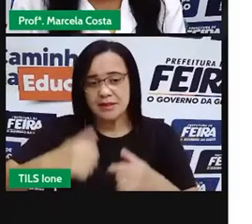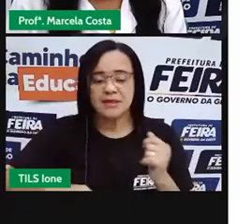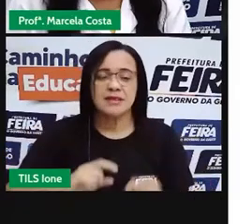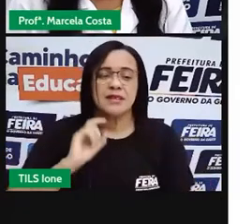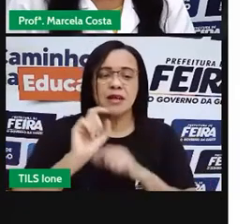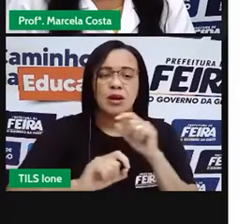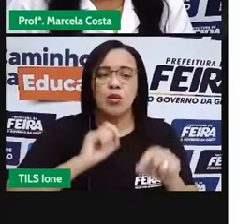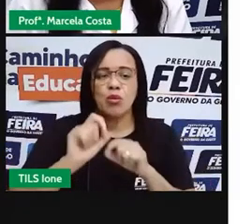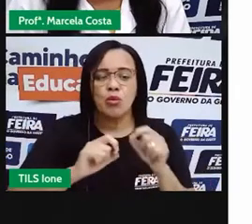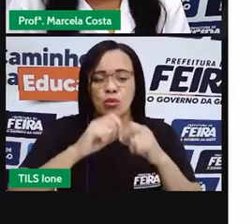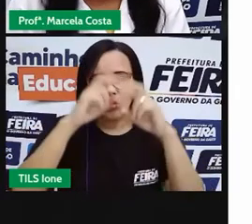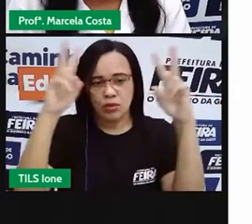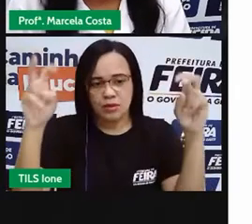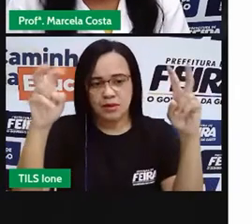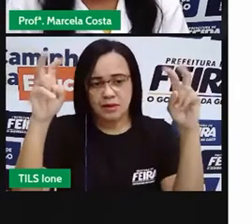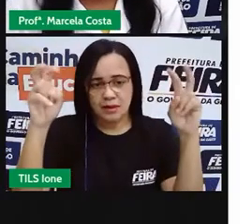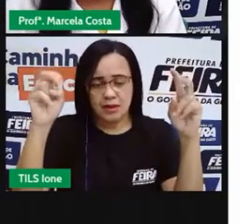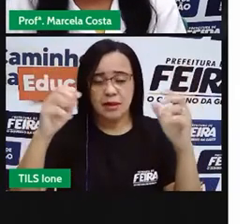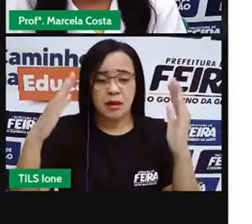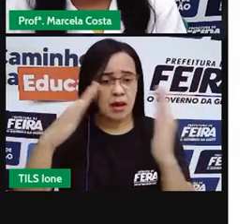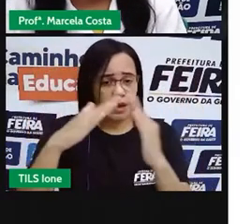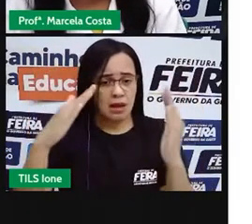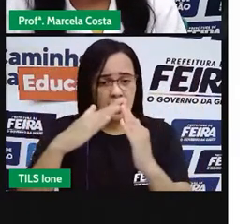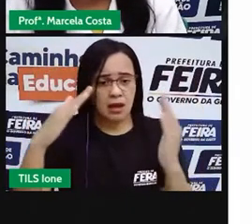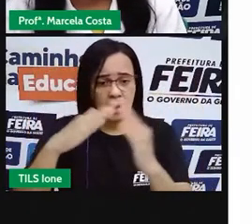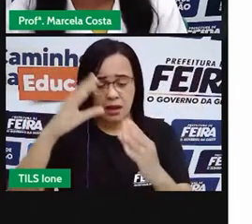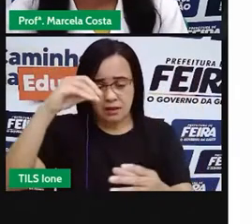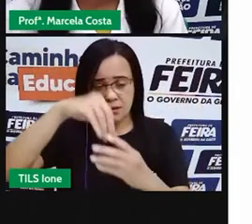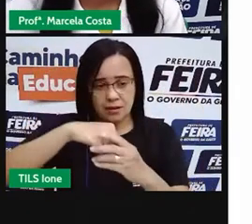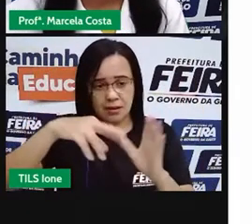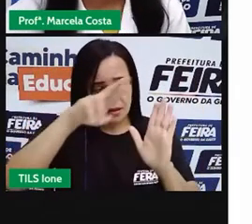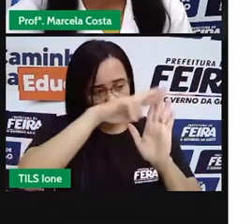tema é As Regras da Minha Casa.